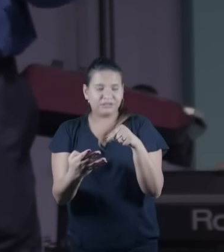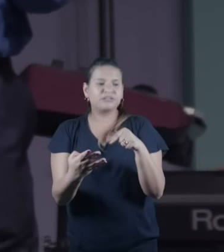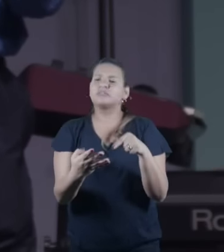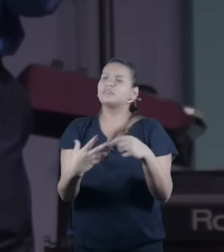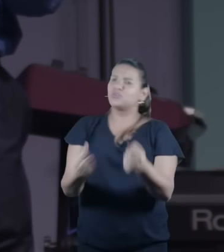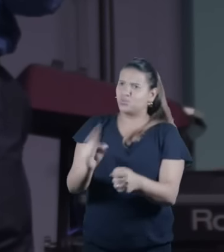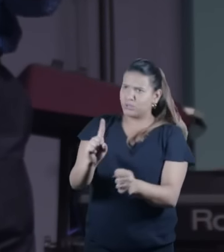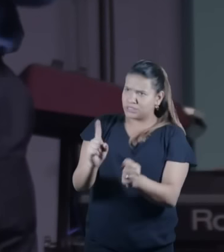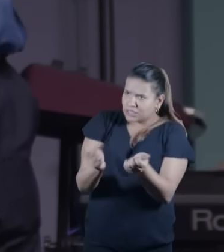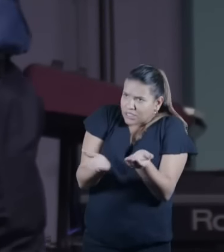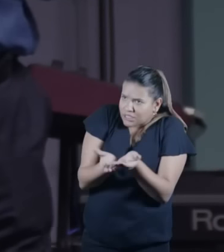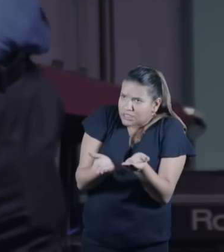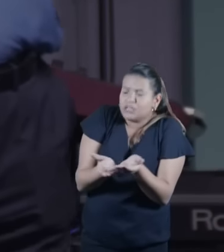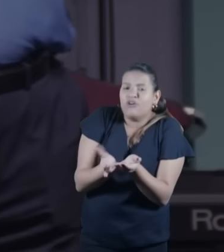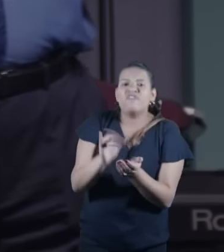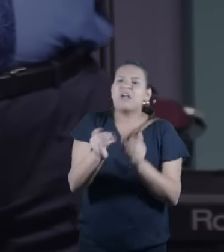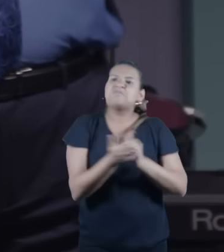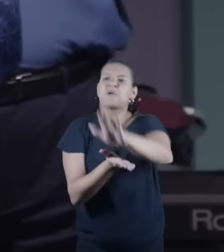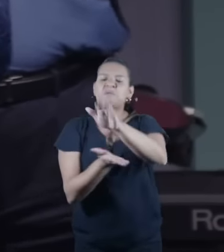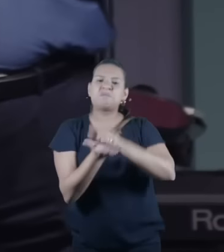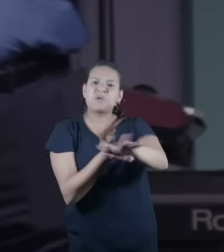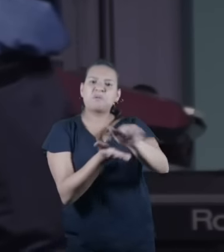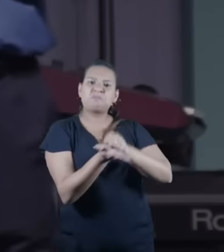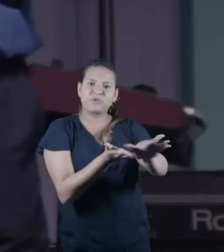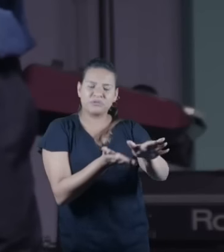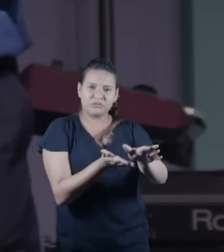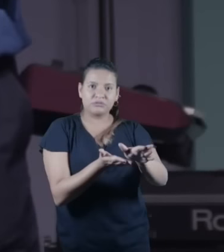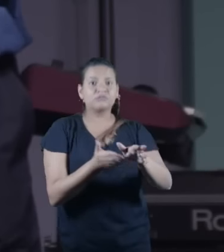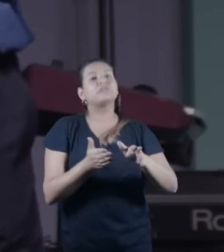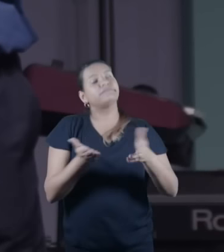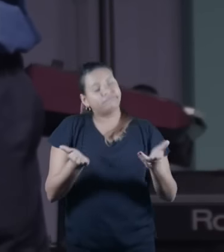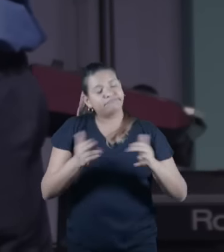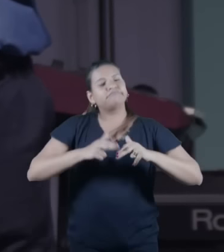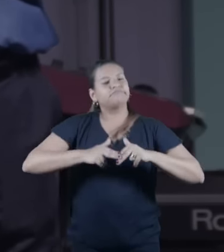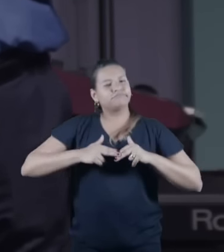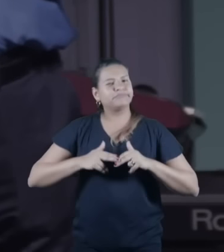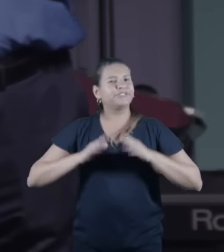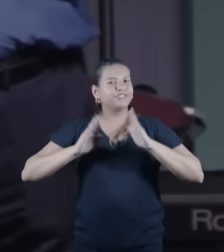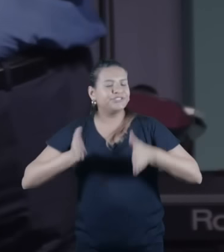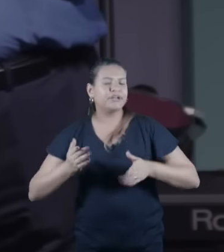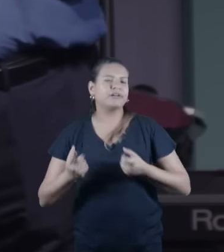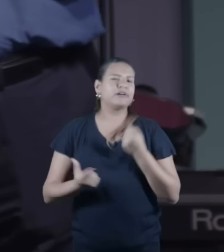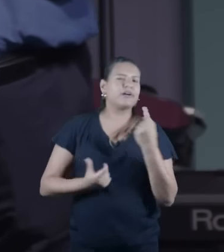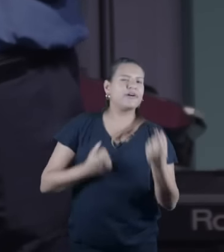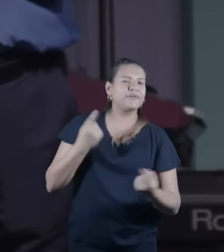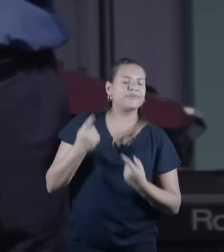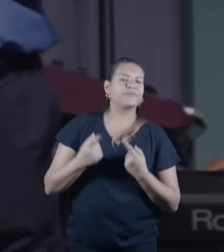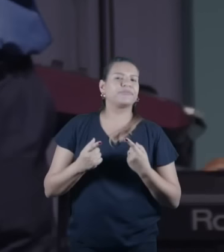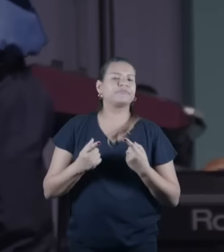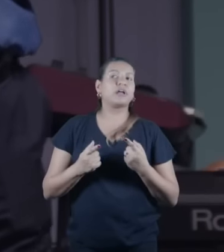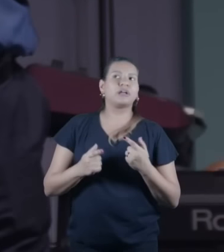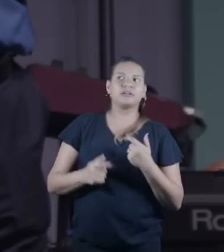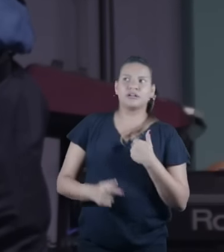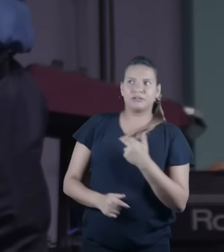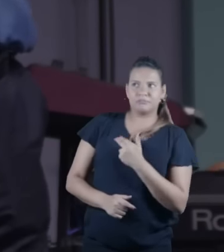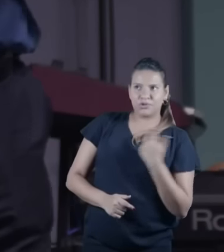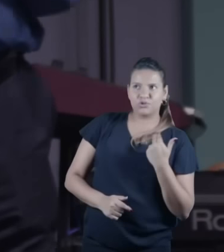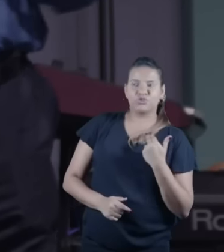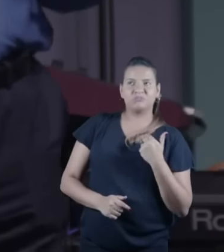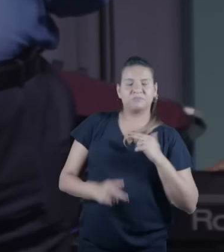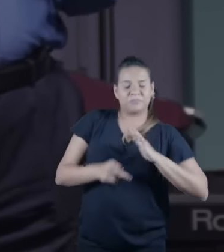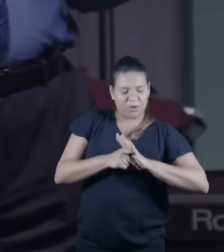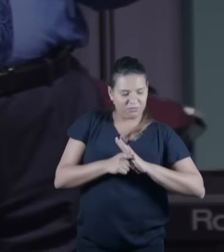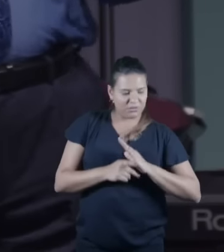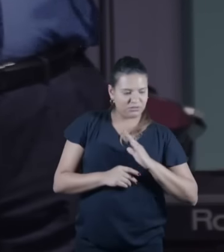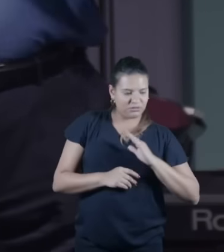expulsos e muitos judeus acabaram mudando seus nomes para nomes cristãos mas eles